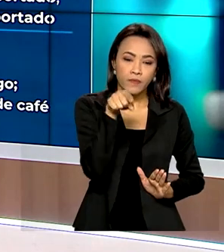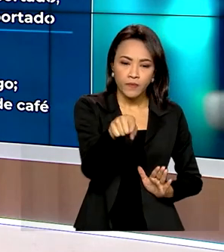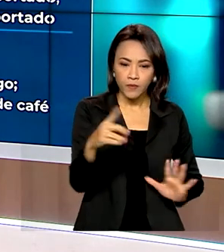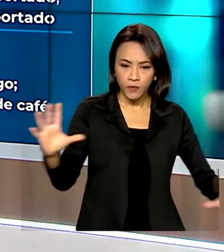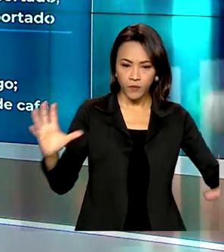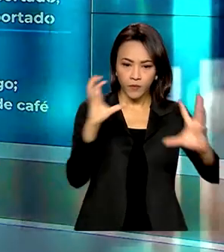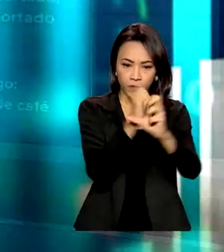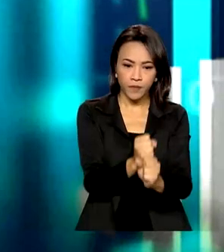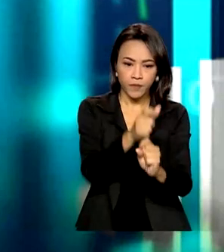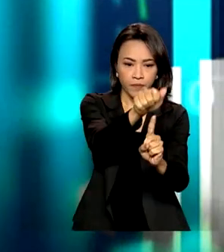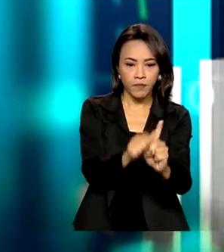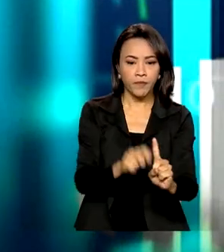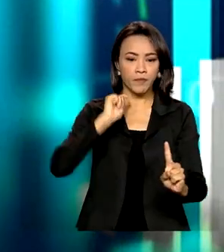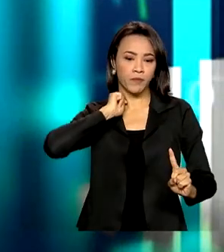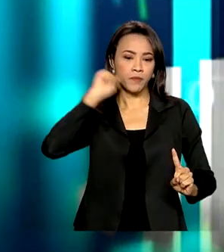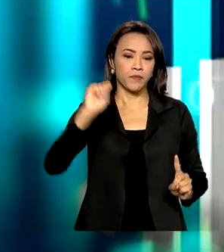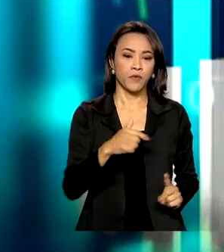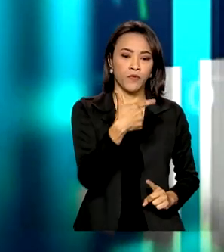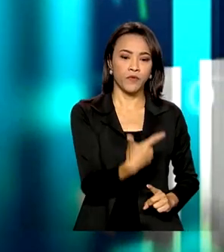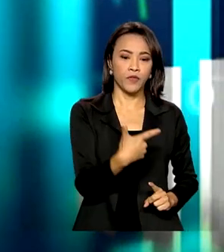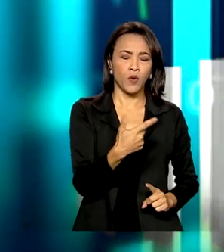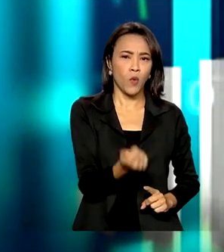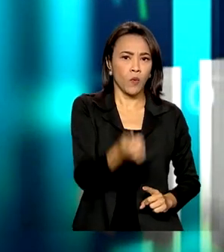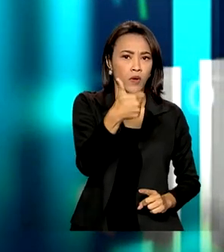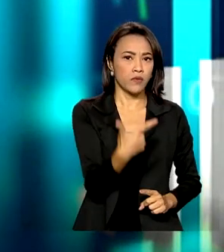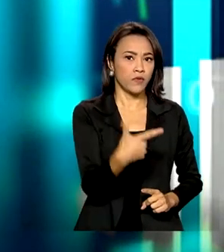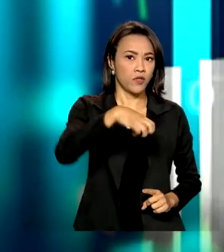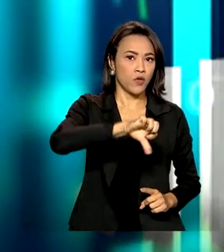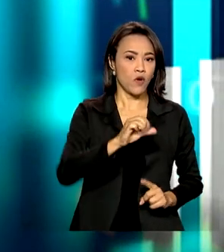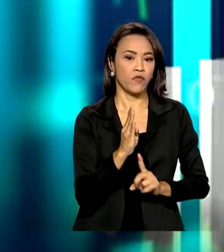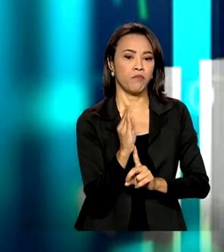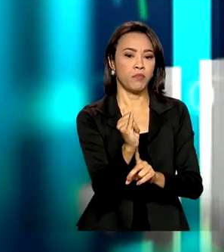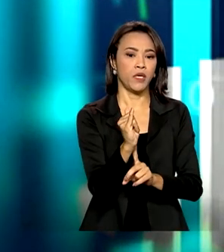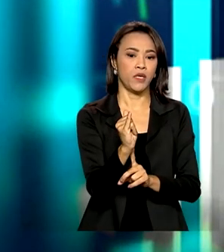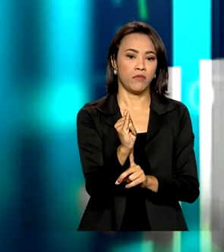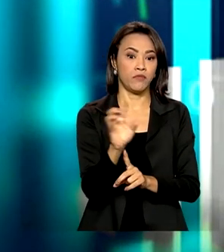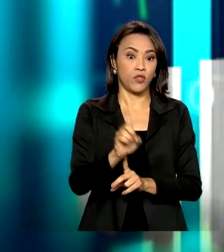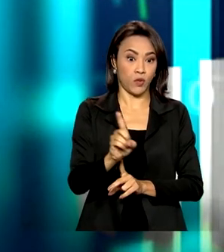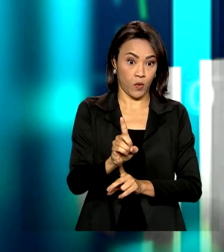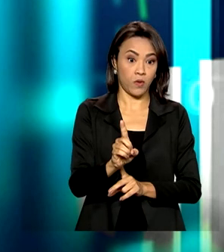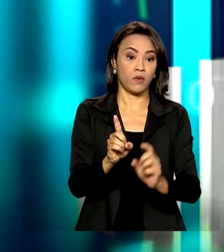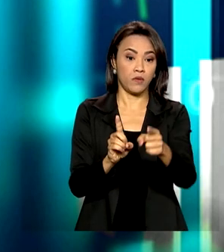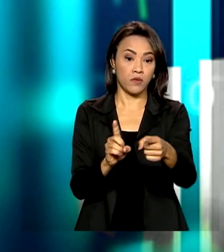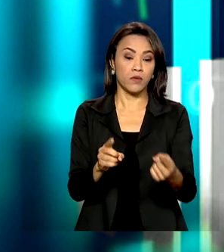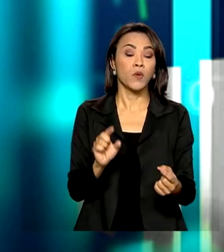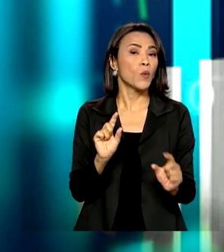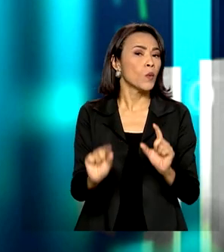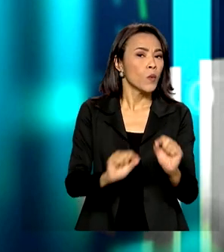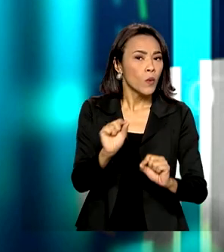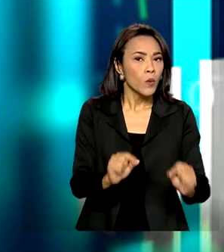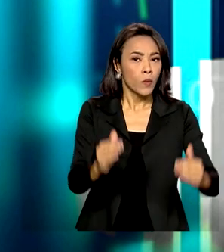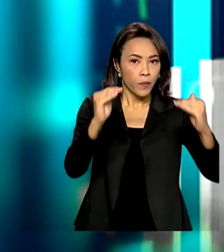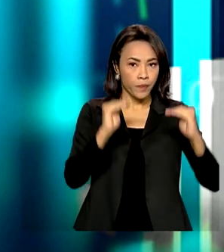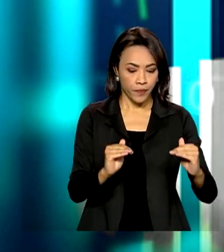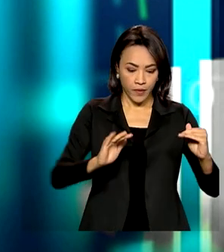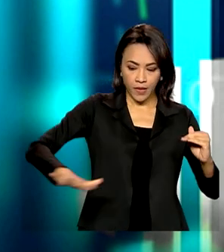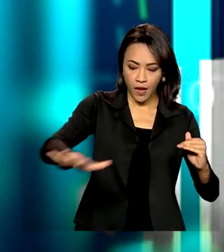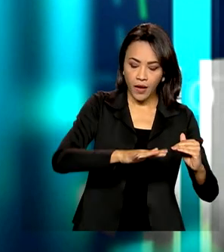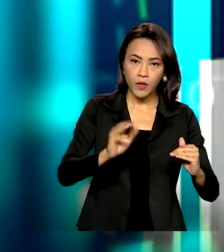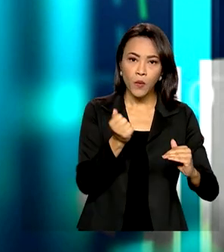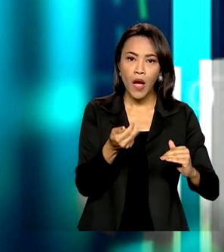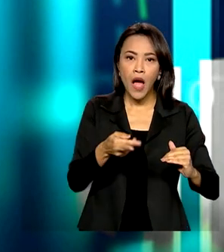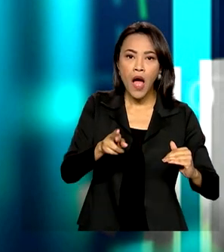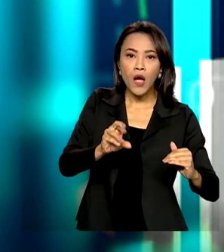totais de abril chegaram a quase 29 bilhões de dólares, 28,9 bilhões, sendo que o setor de agronegócio